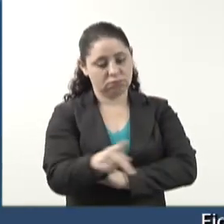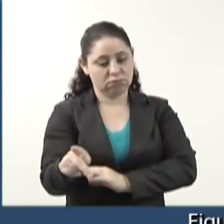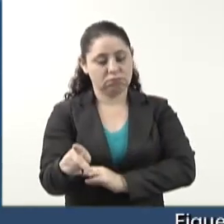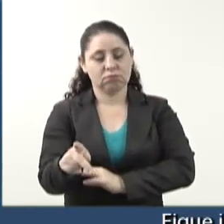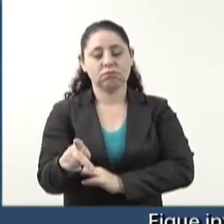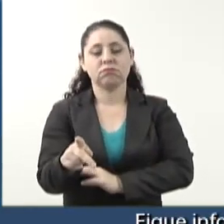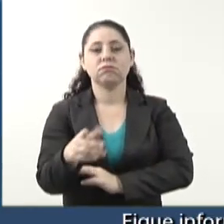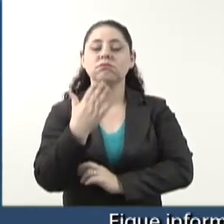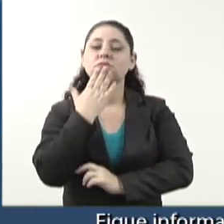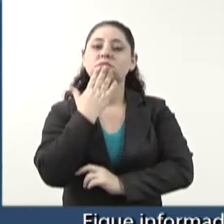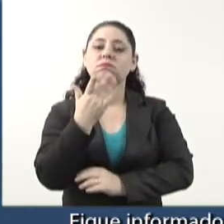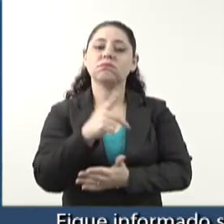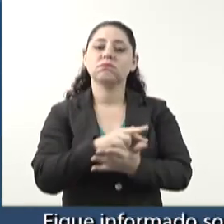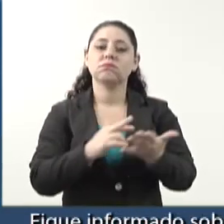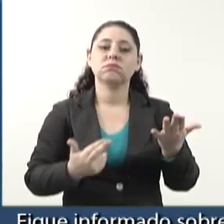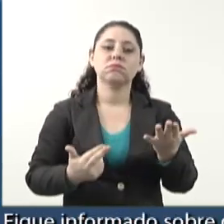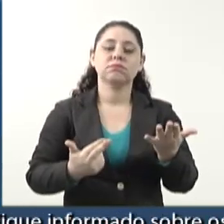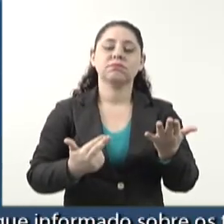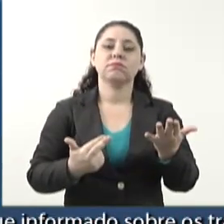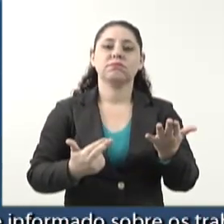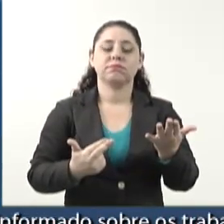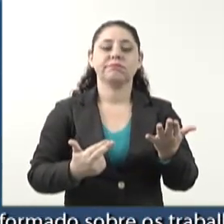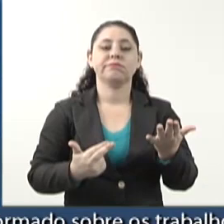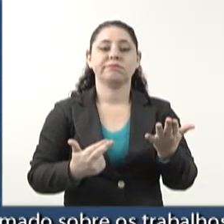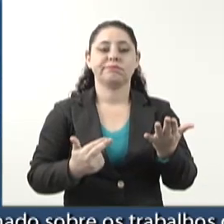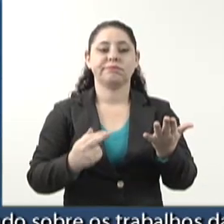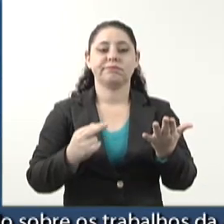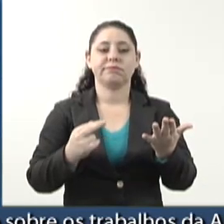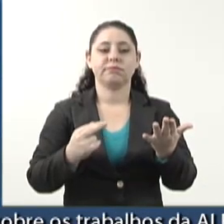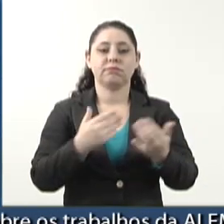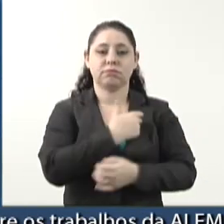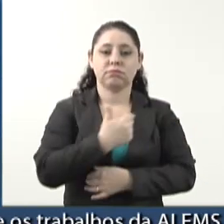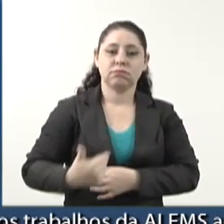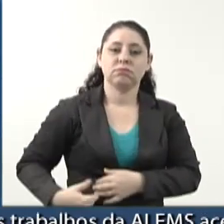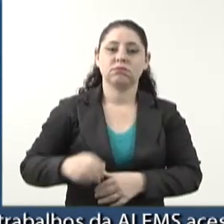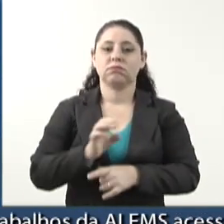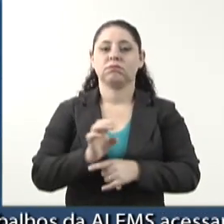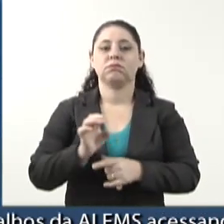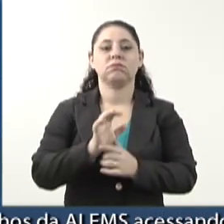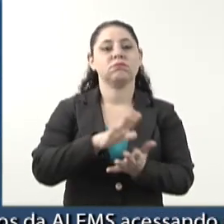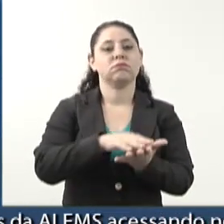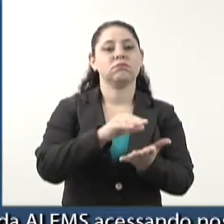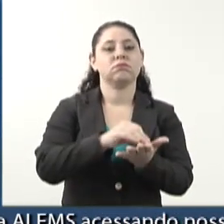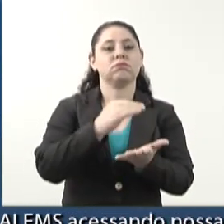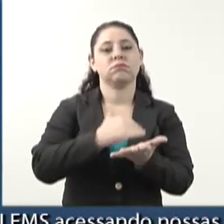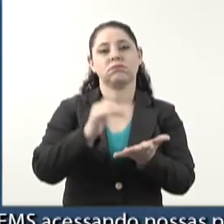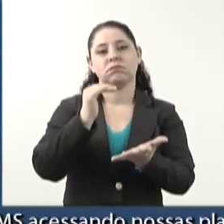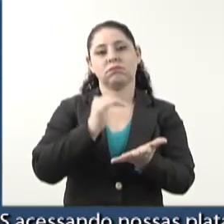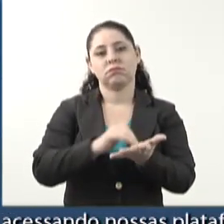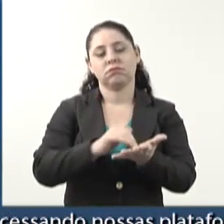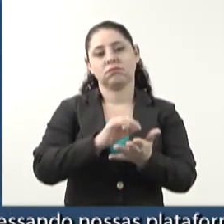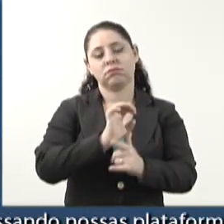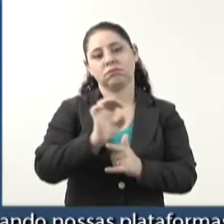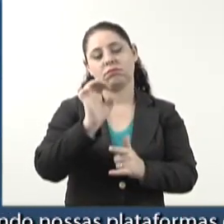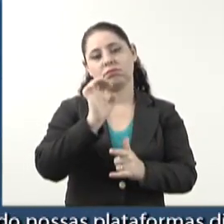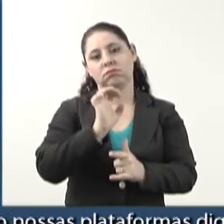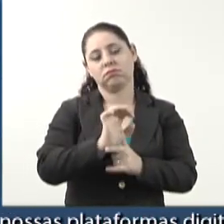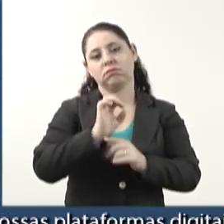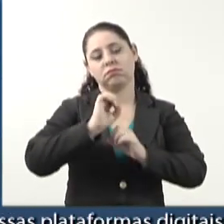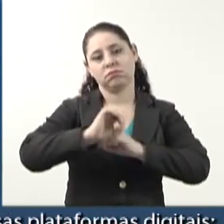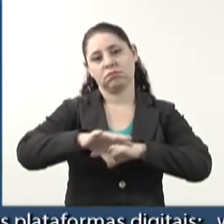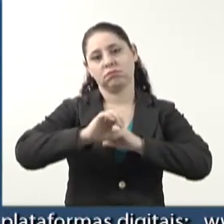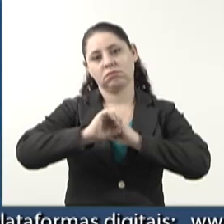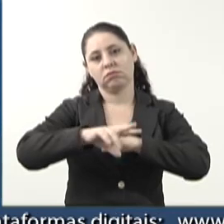essa solicitação ao governo do estado e com cópia ao secretário de Educação, Hélio